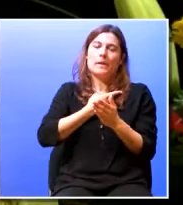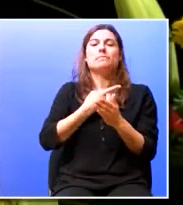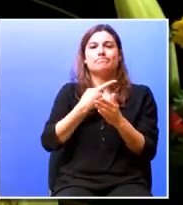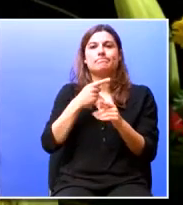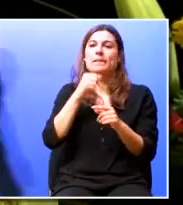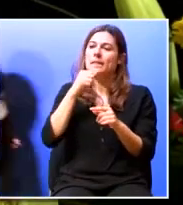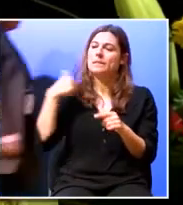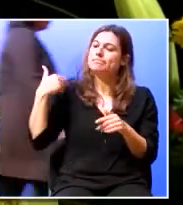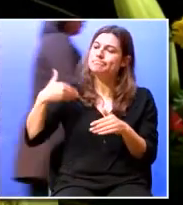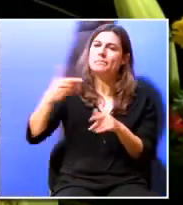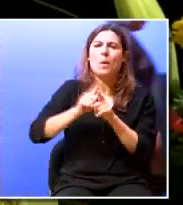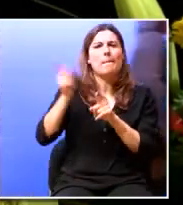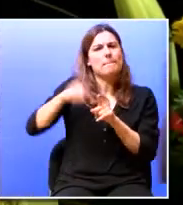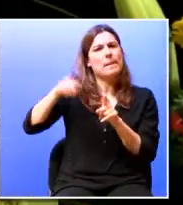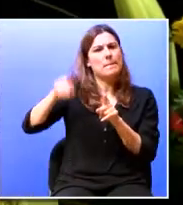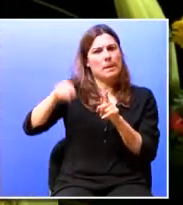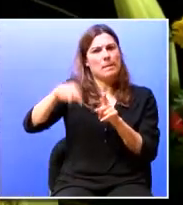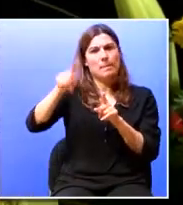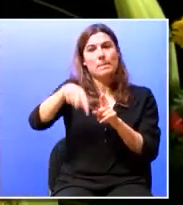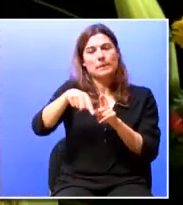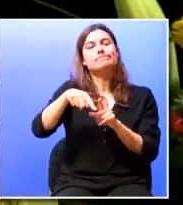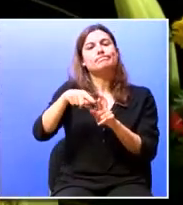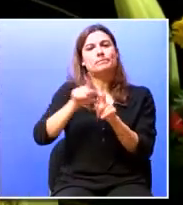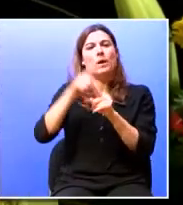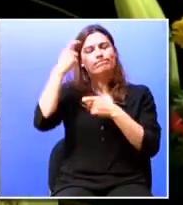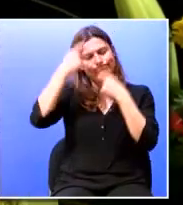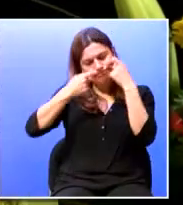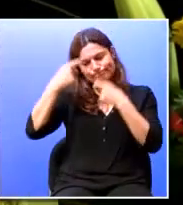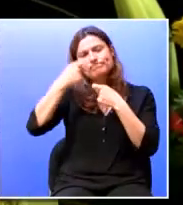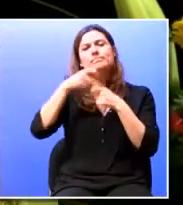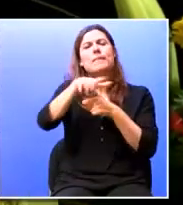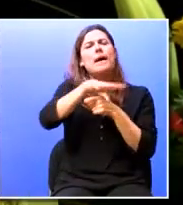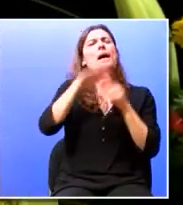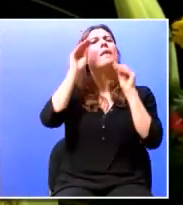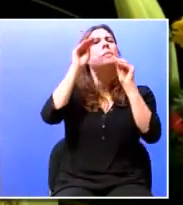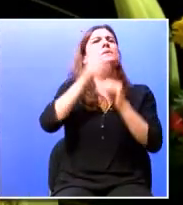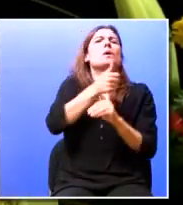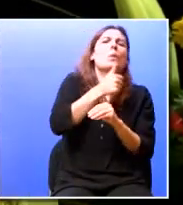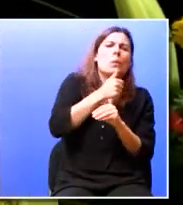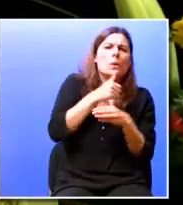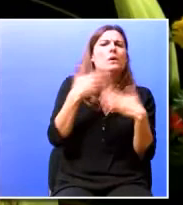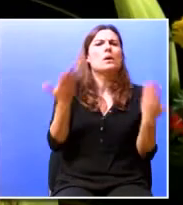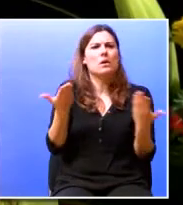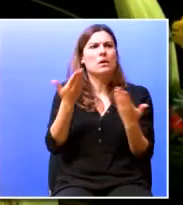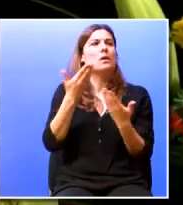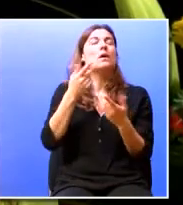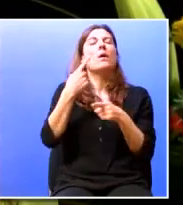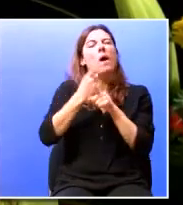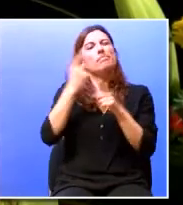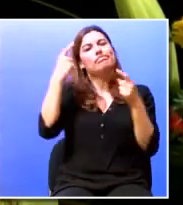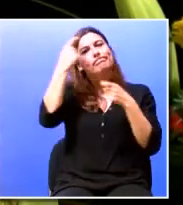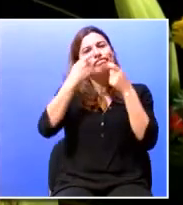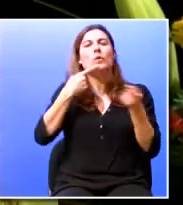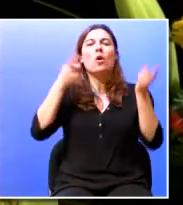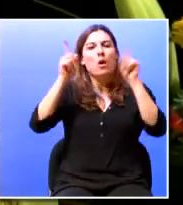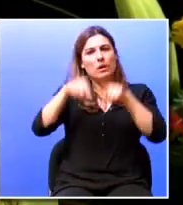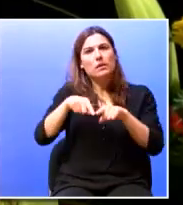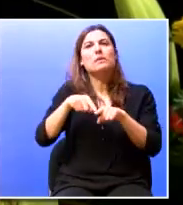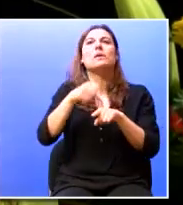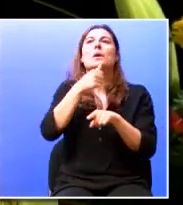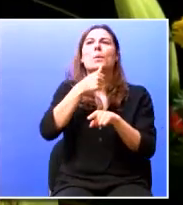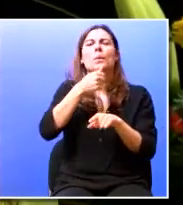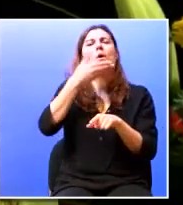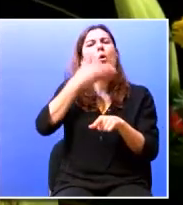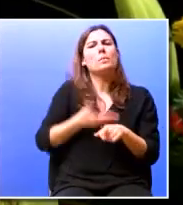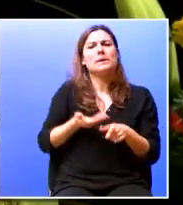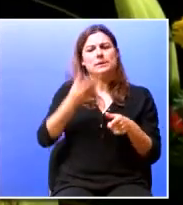permanentemente, ou muito frequentemente, se reflita sobre a formação, se repense a questão das competências